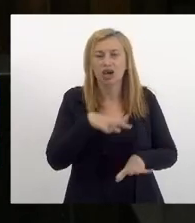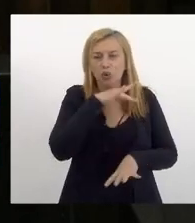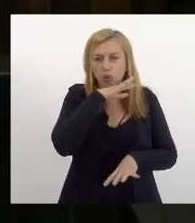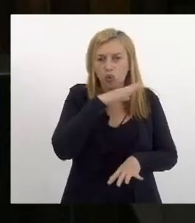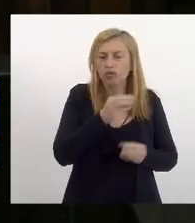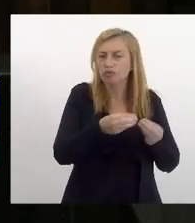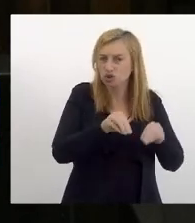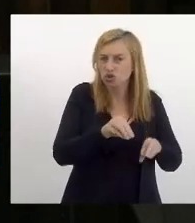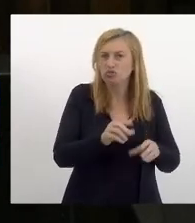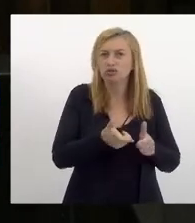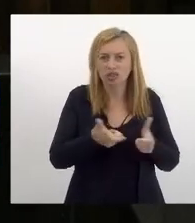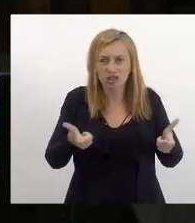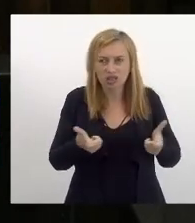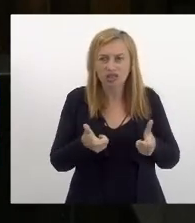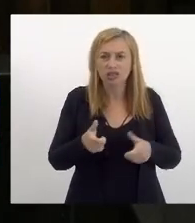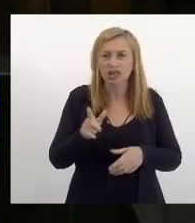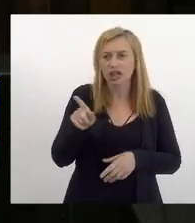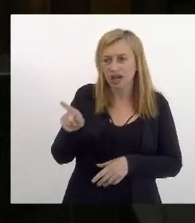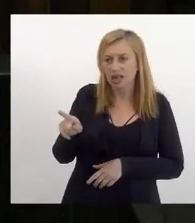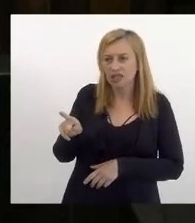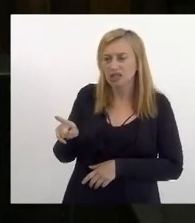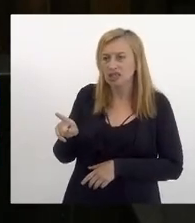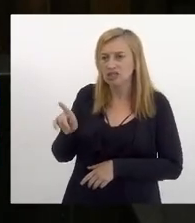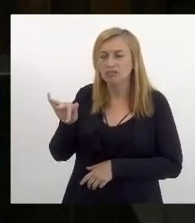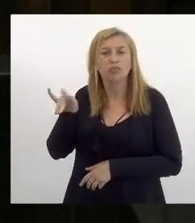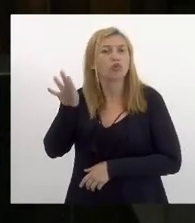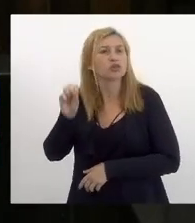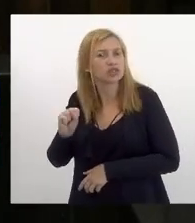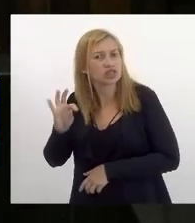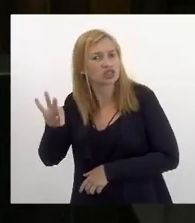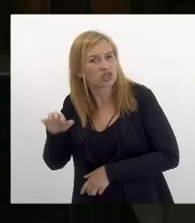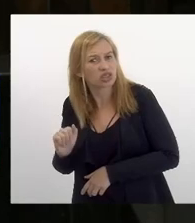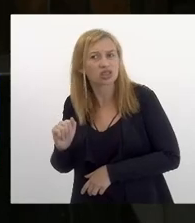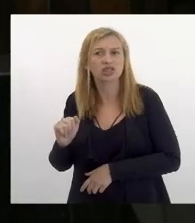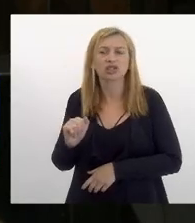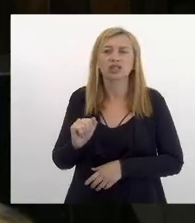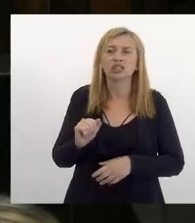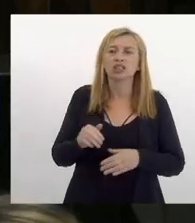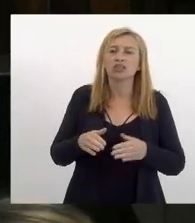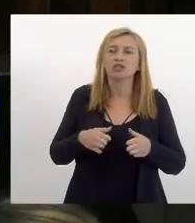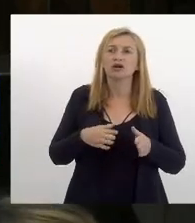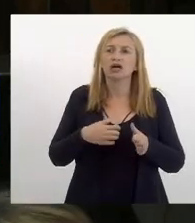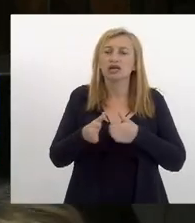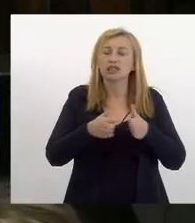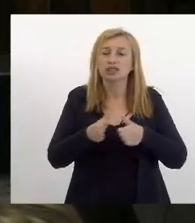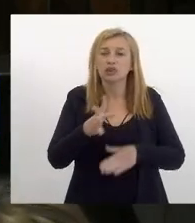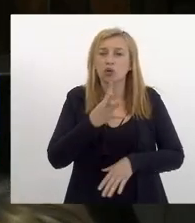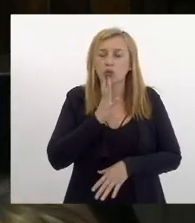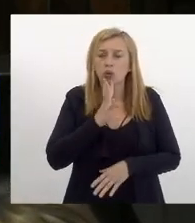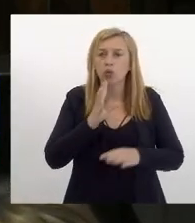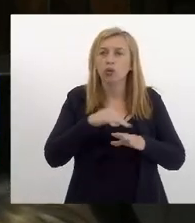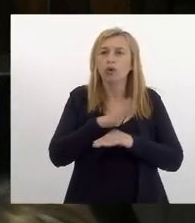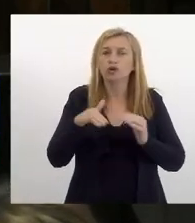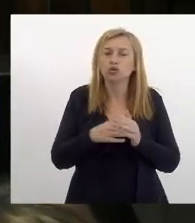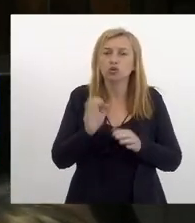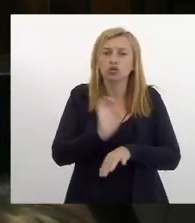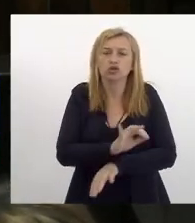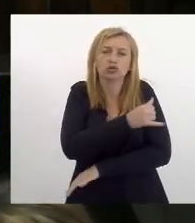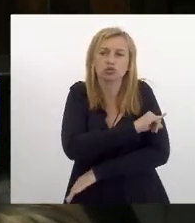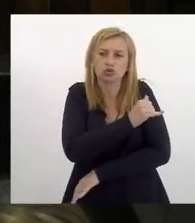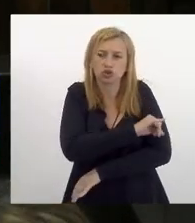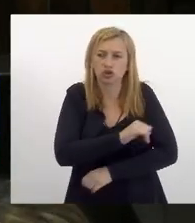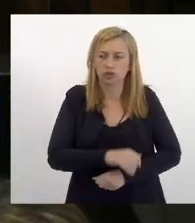o que é muito grave porque esses bolsistas eles levam acesso ao conhecimento para todo o estado do Rio de